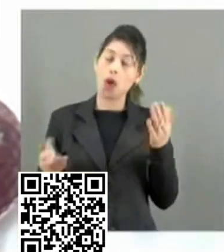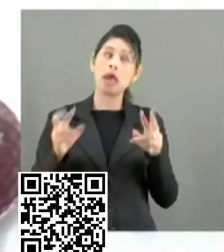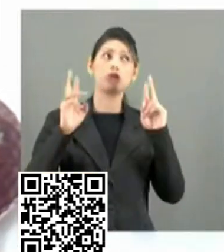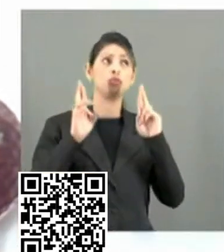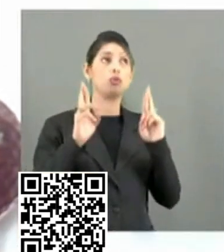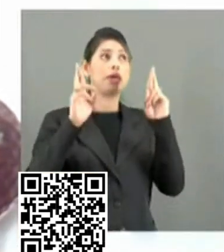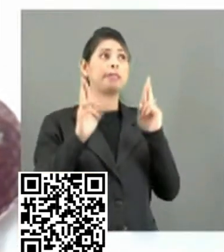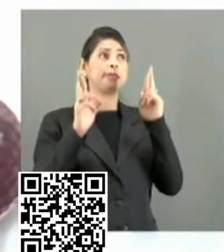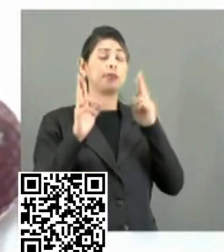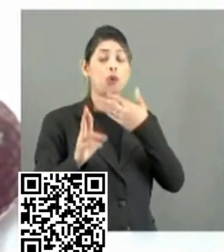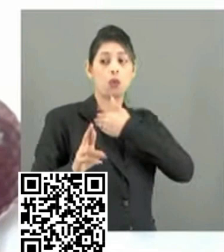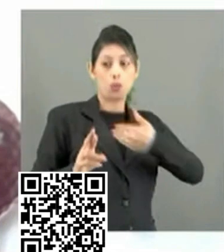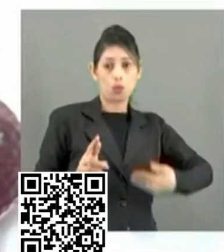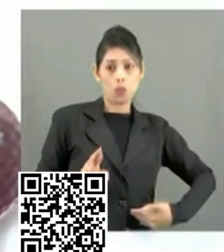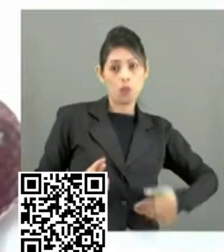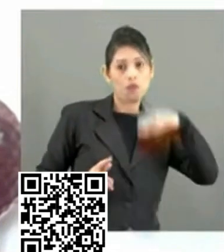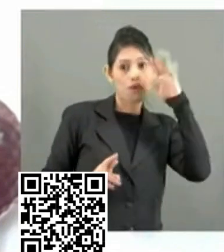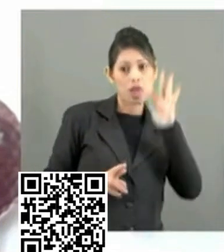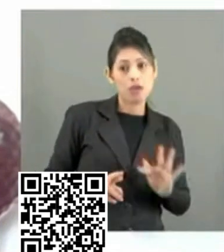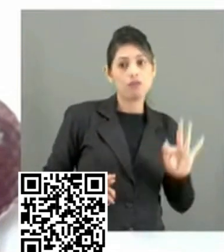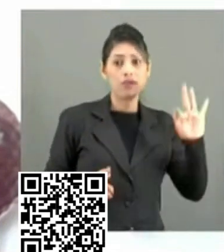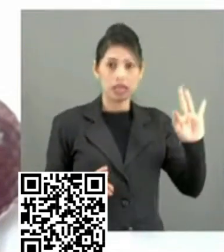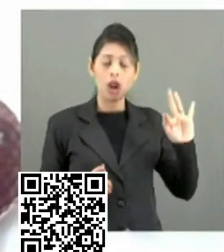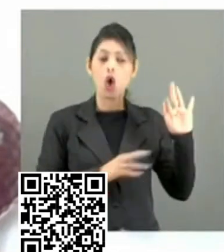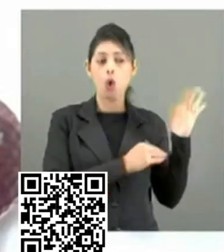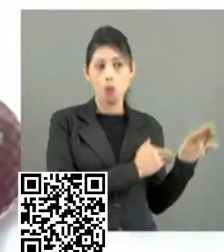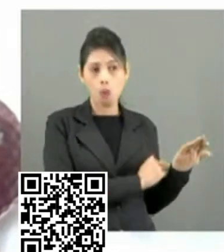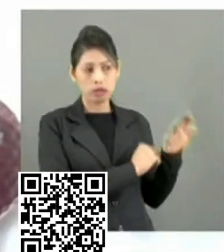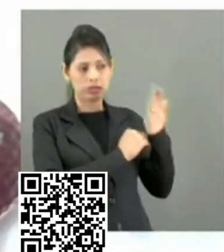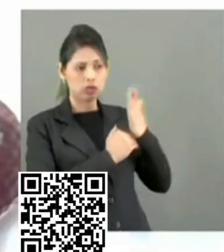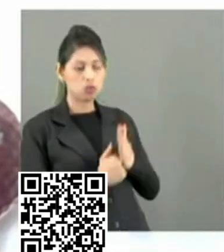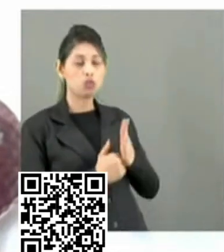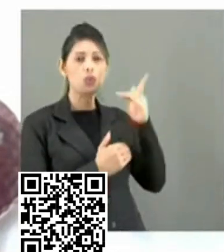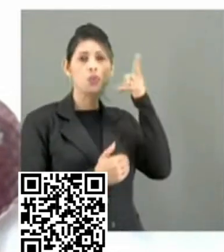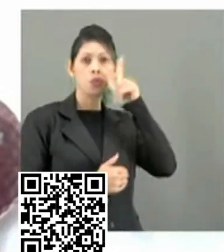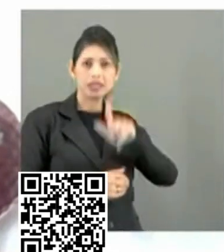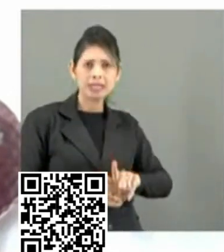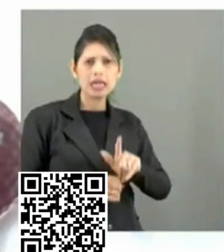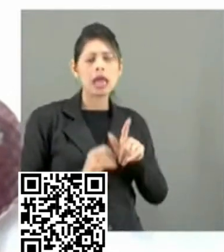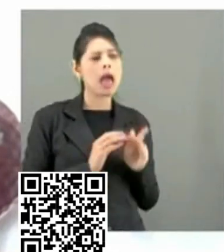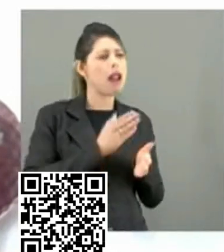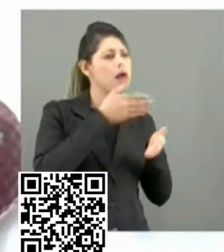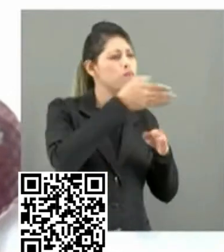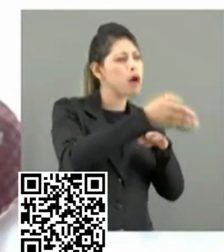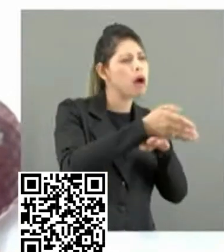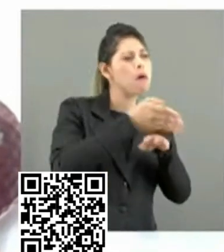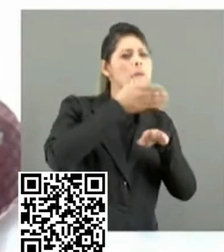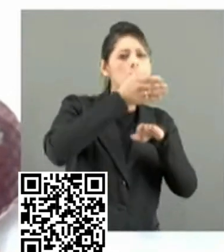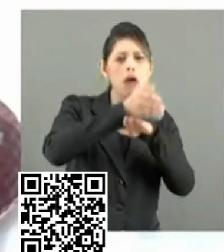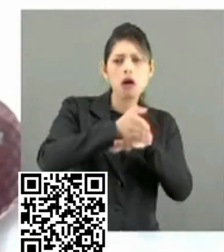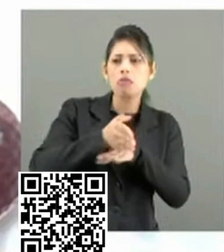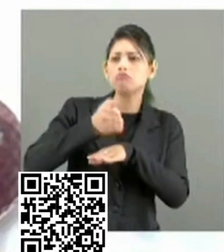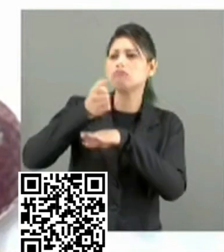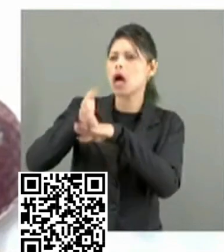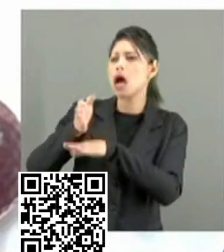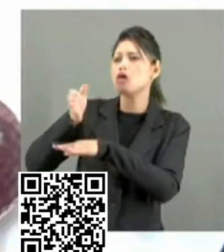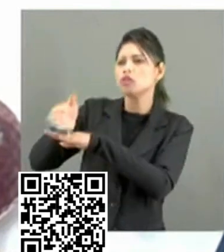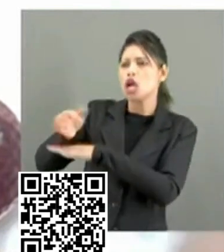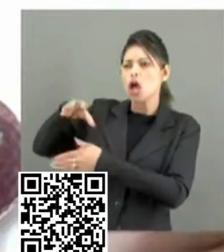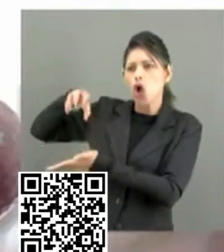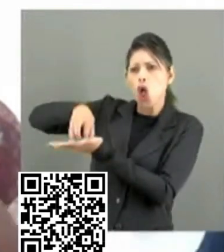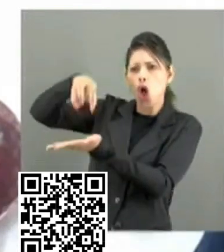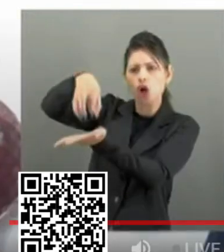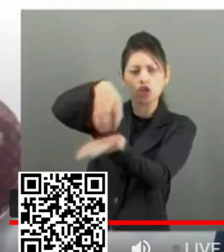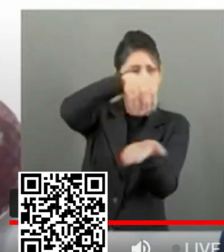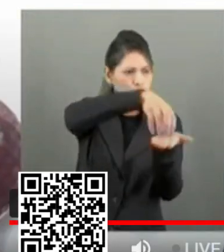visitar com os técnicos do Ministério da Saúde as dependências do Hospital Regional Sertão Central, do Hospital Regional do Vale do Jaguaribe, e